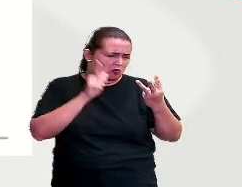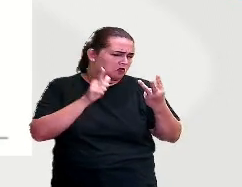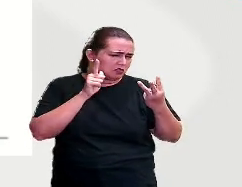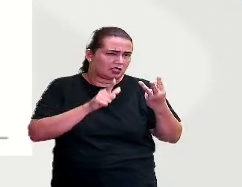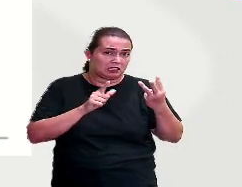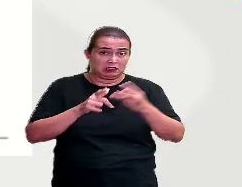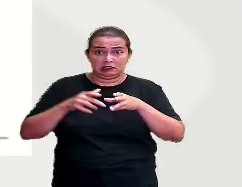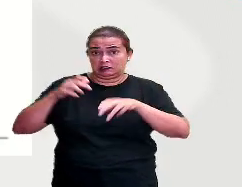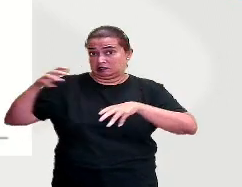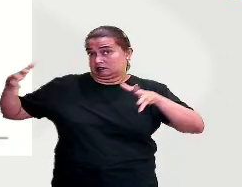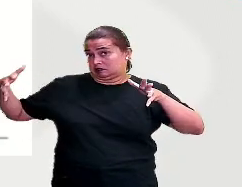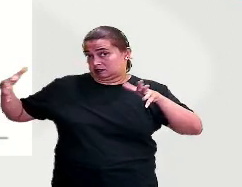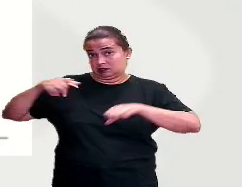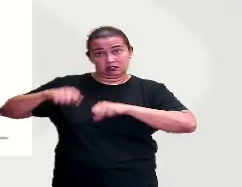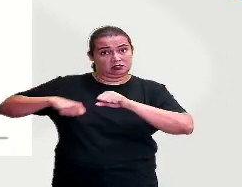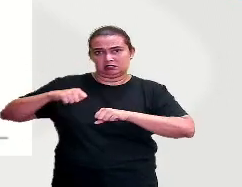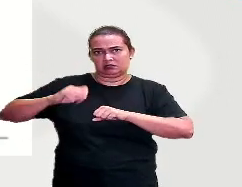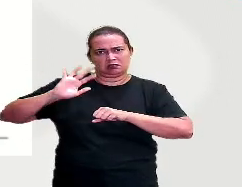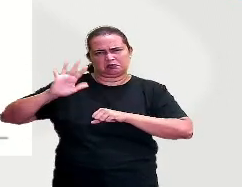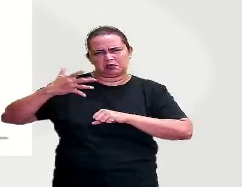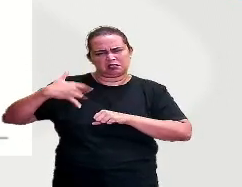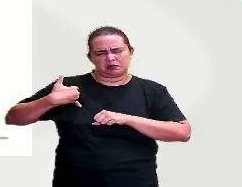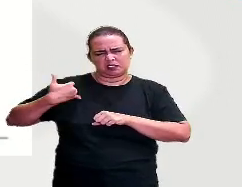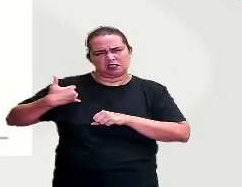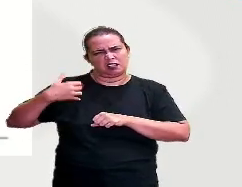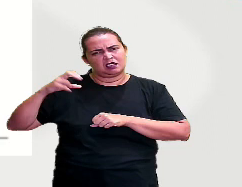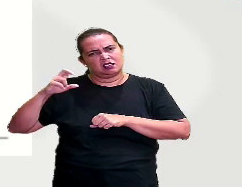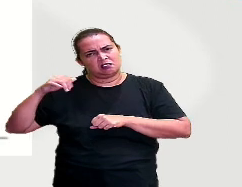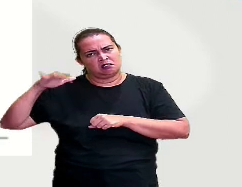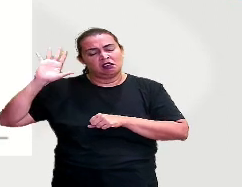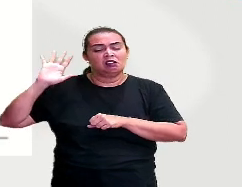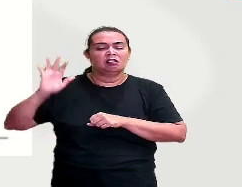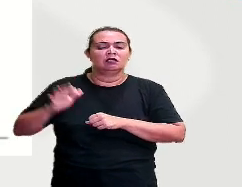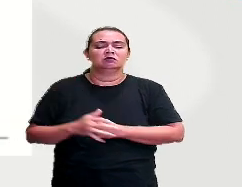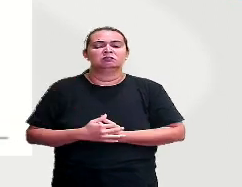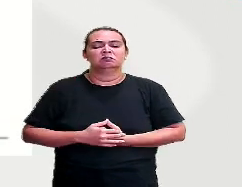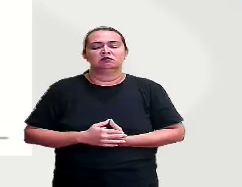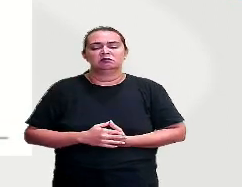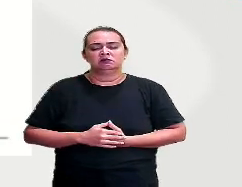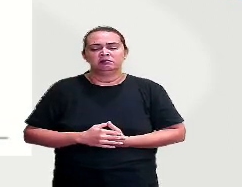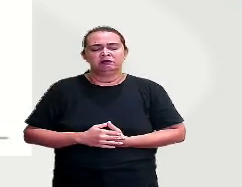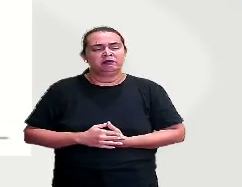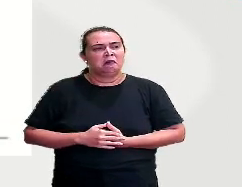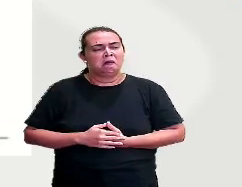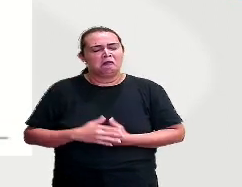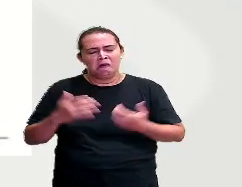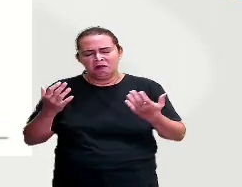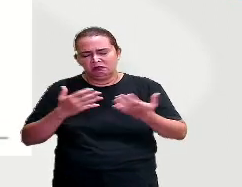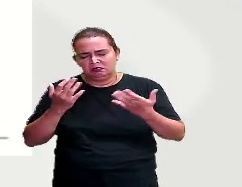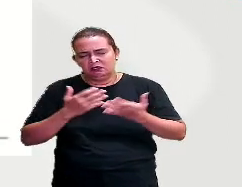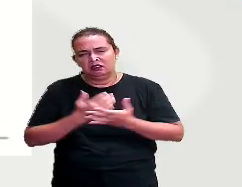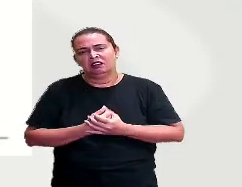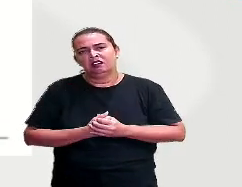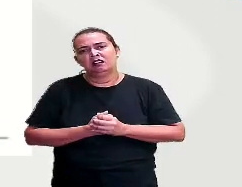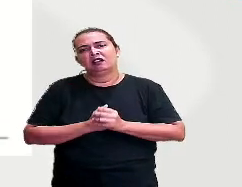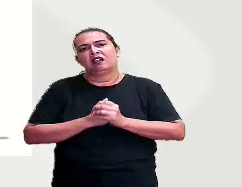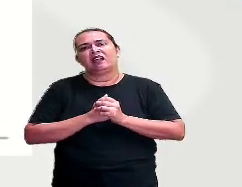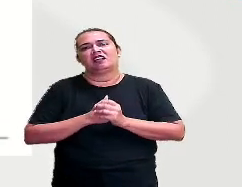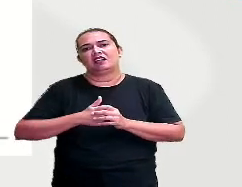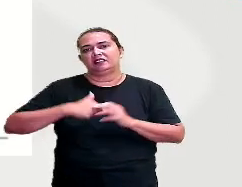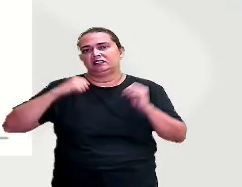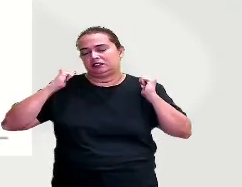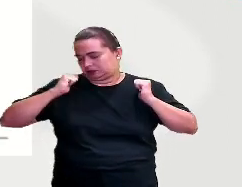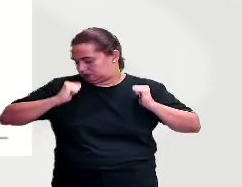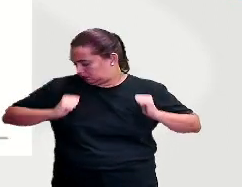De bicicleta não, né? Bicicleta só maiazinho. Então, e agora? Mais difícil, hein? Qual vai ser primeiro? A